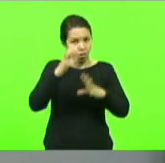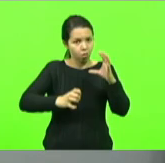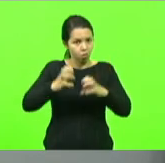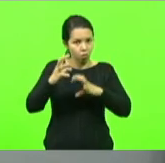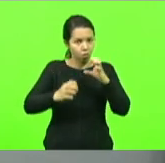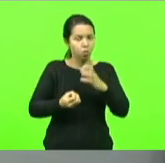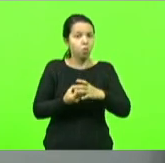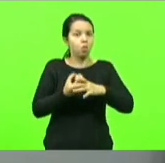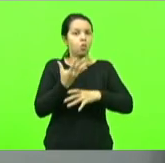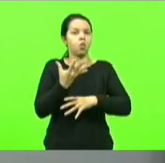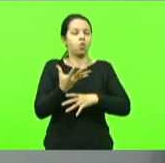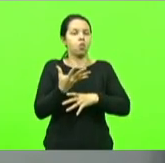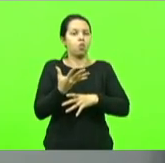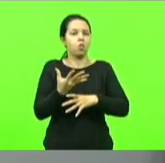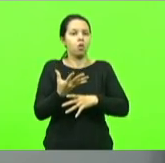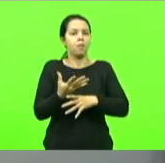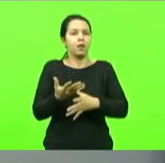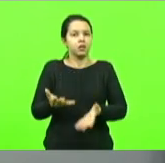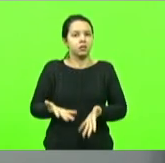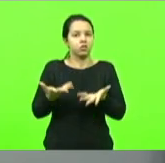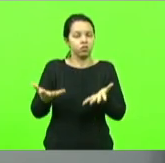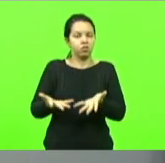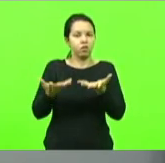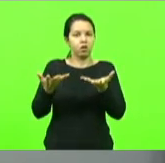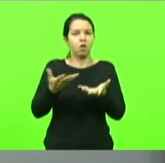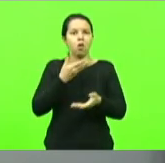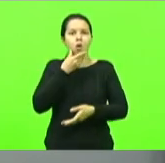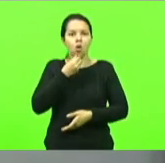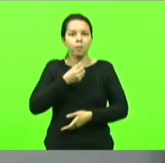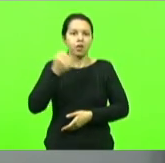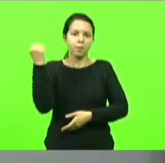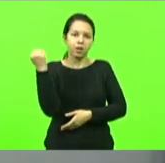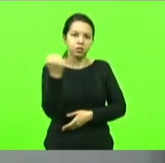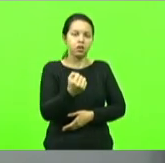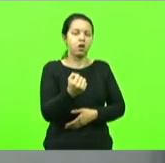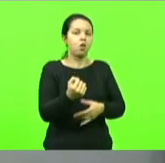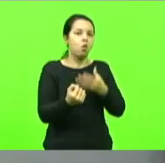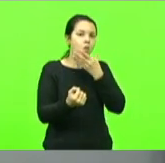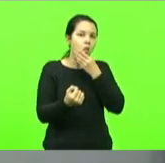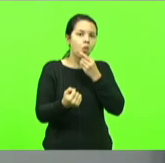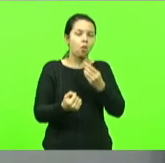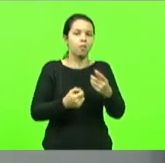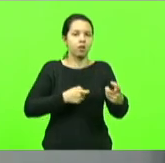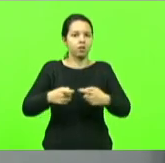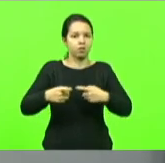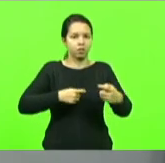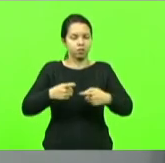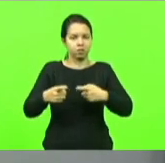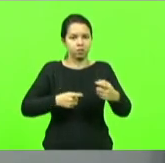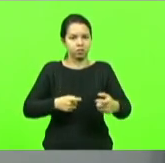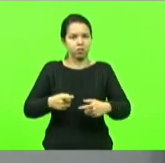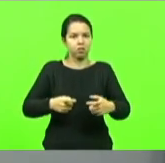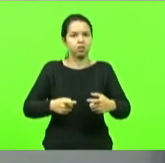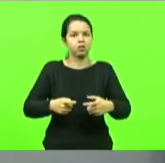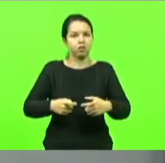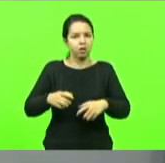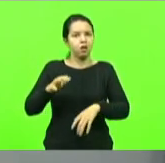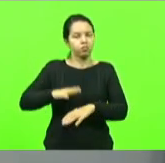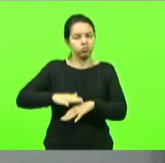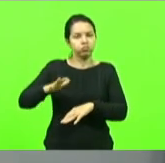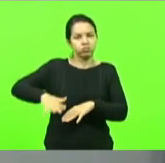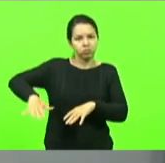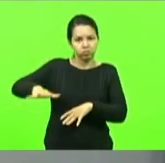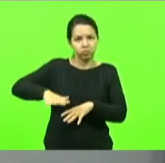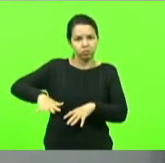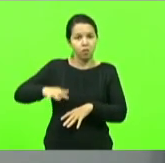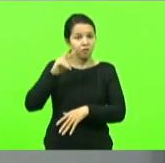o homem a matar o outro homem na guerra. Ela surge dessa origem. E quando você